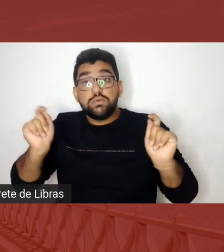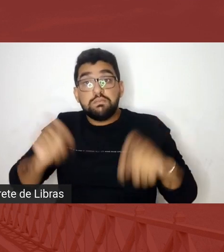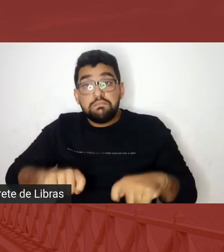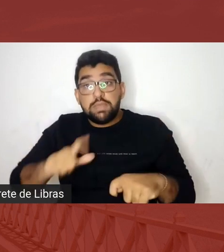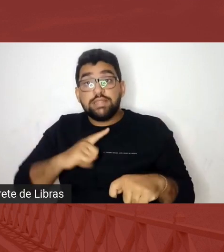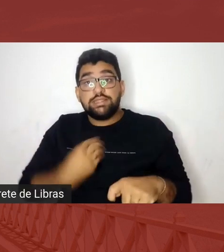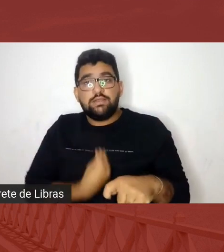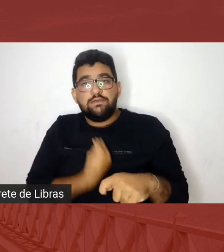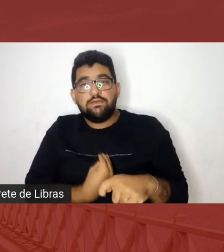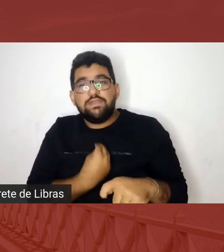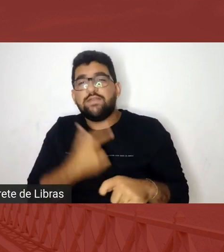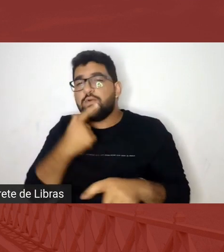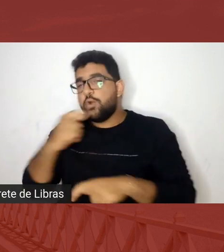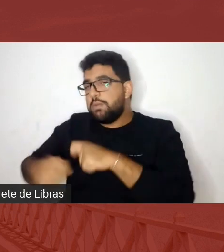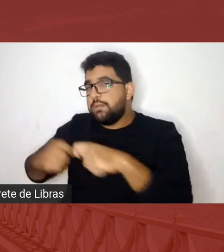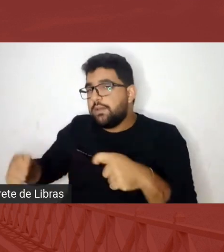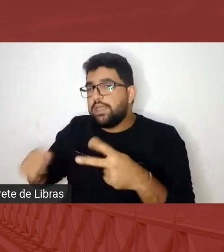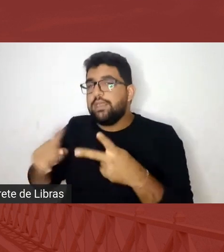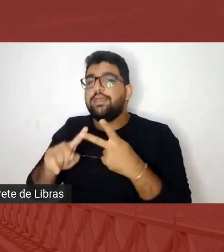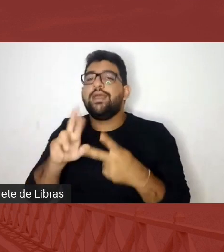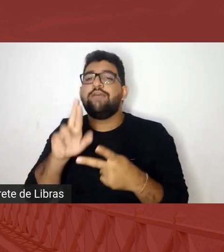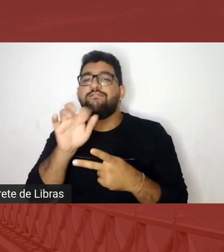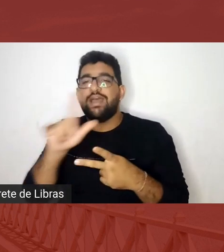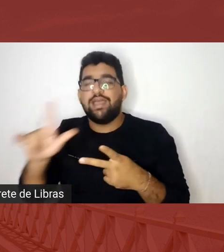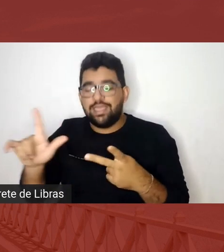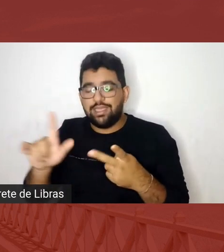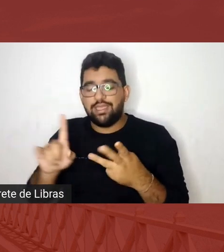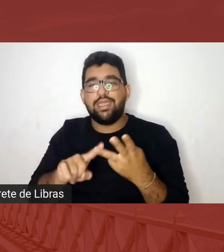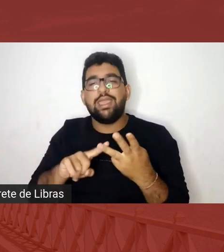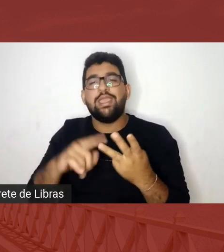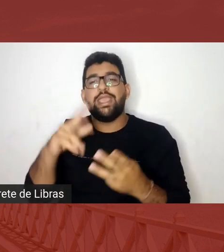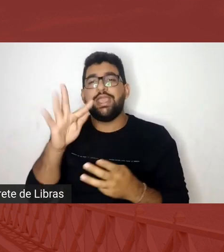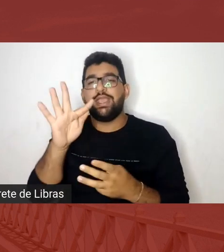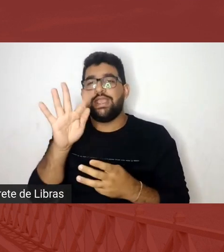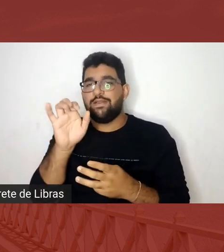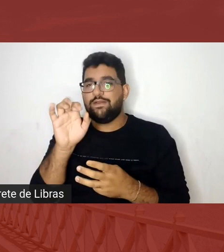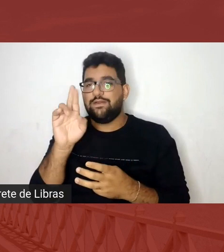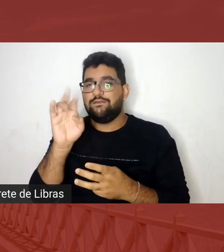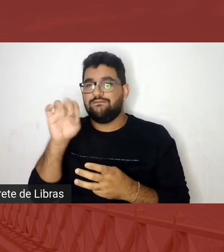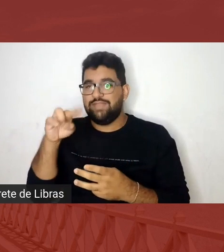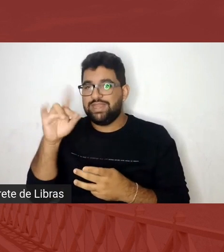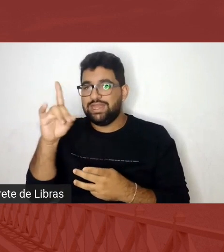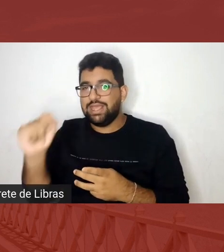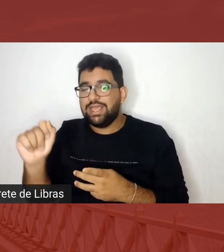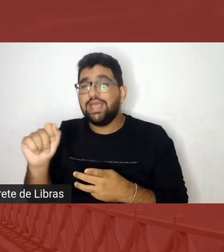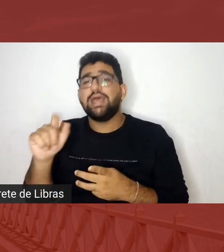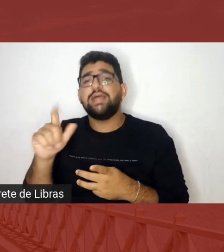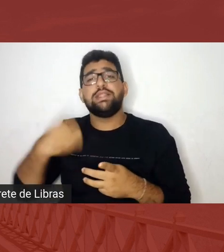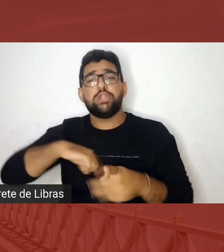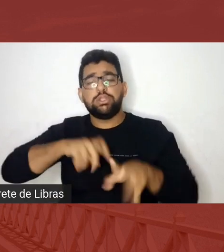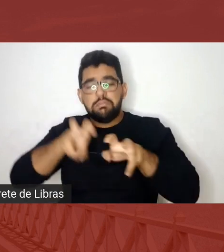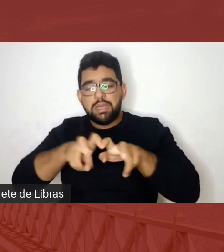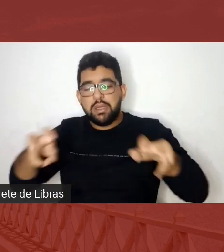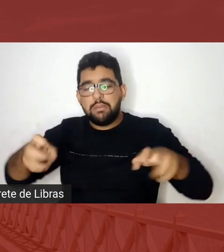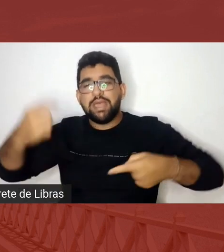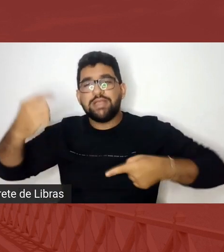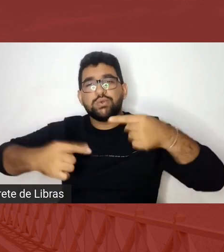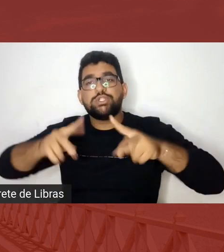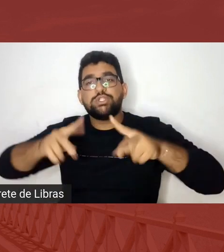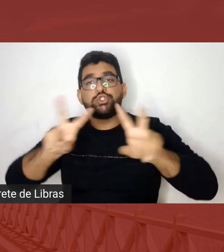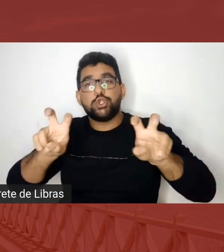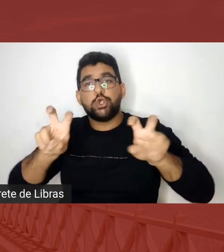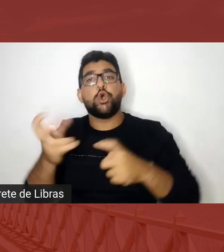Paulo, Fernanda, nessa mesa, para dizer só dessa mesa, discutindo sobre arte, o lugar de